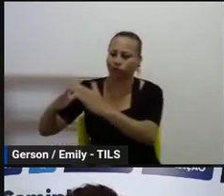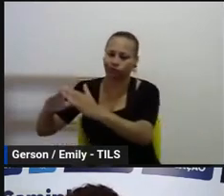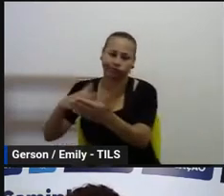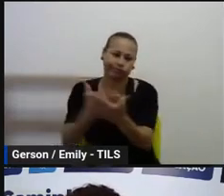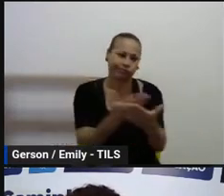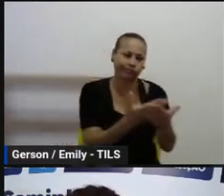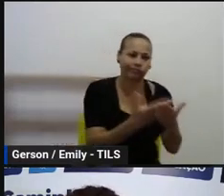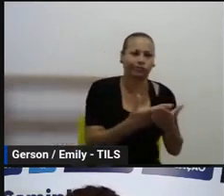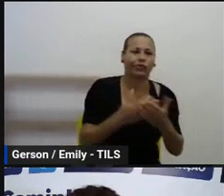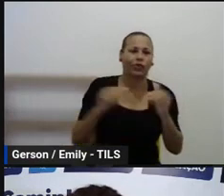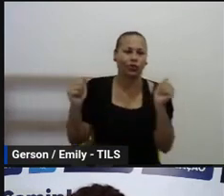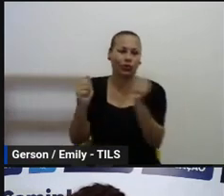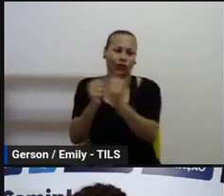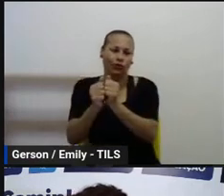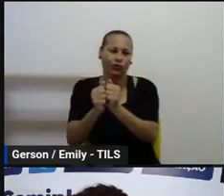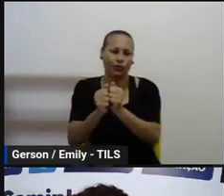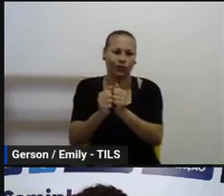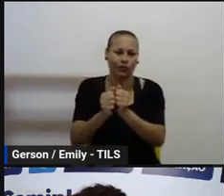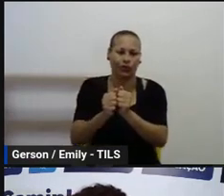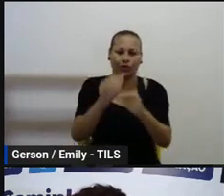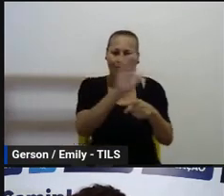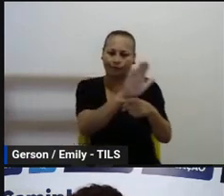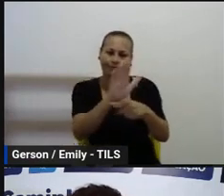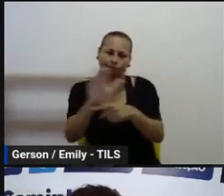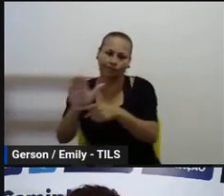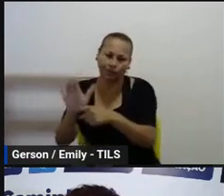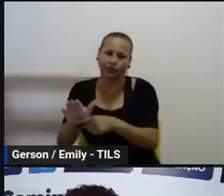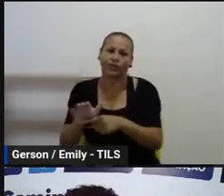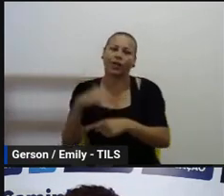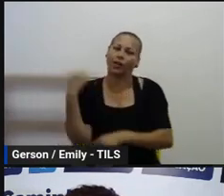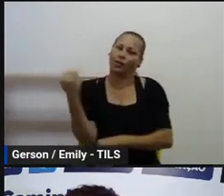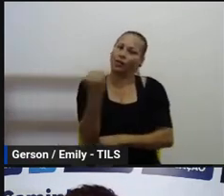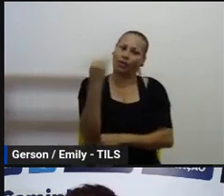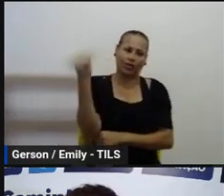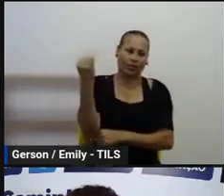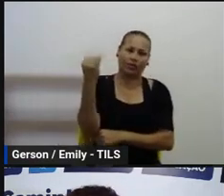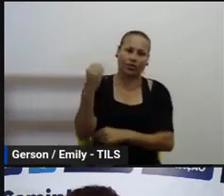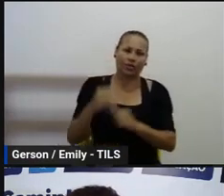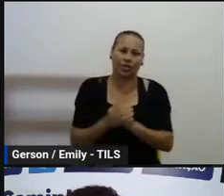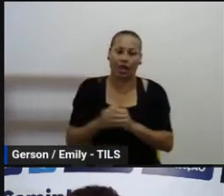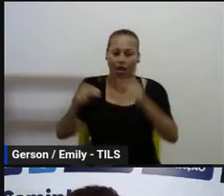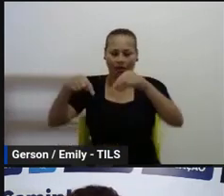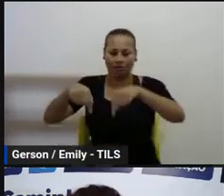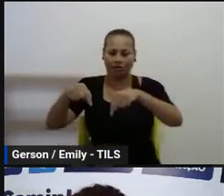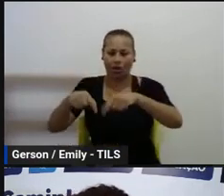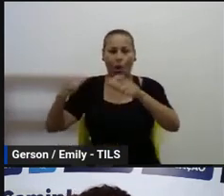associação que está nos apoiando, isso vai ser papel do articulador local.